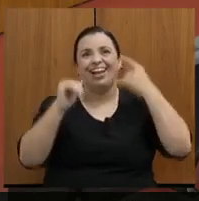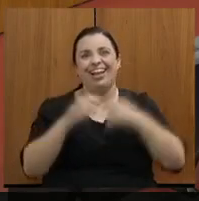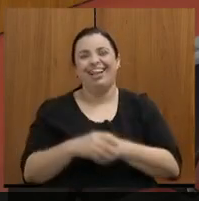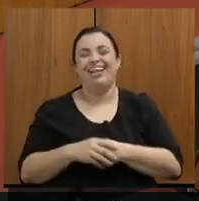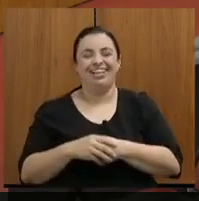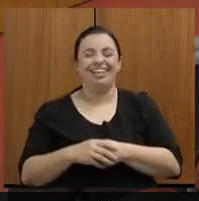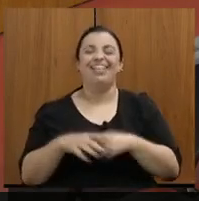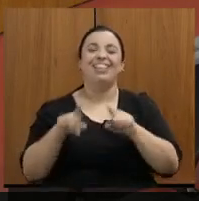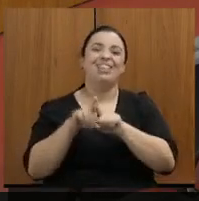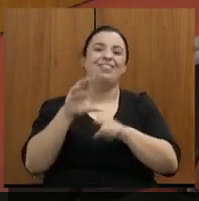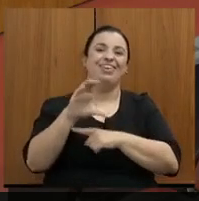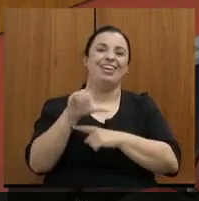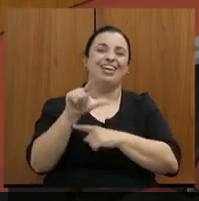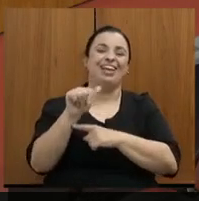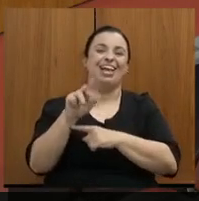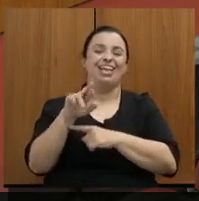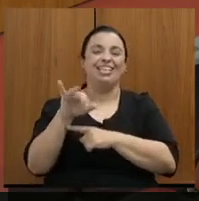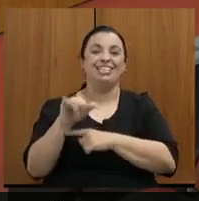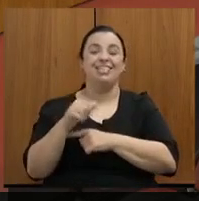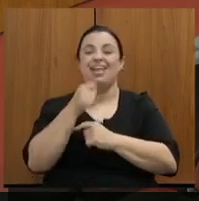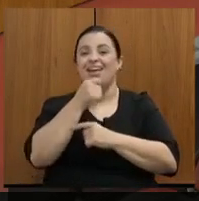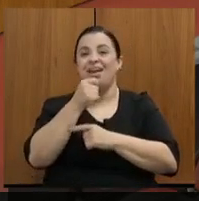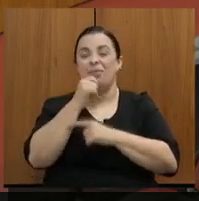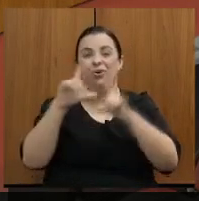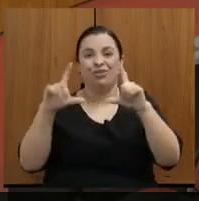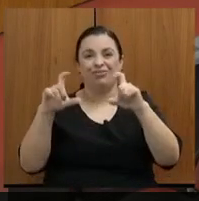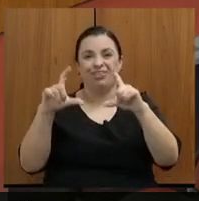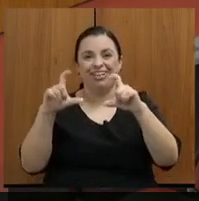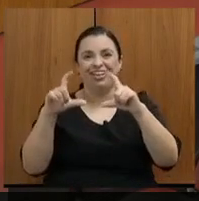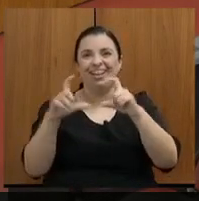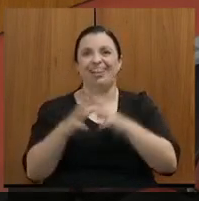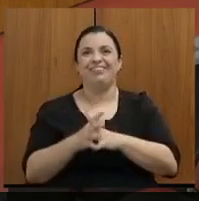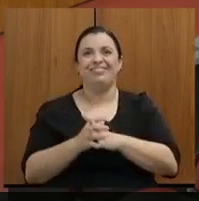A Clarice Marçante, repórter fotográfica. Cadê a Clarice?